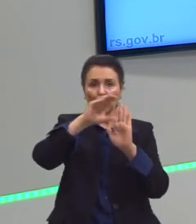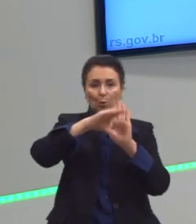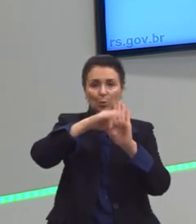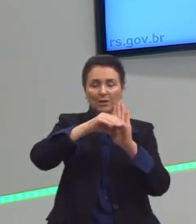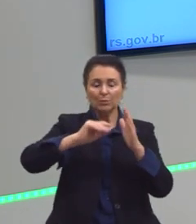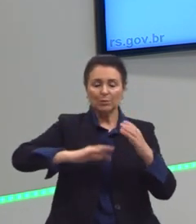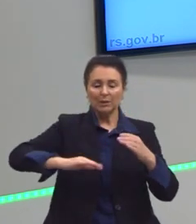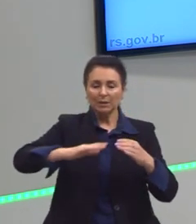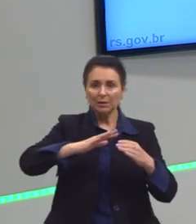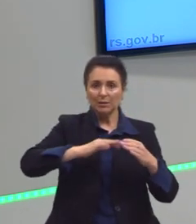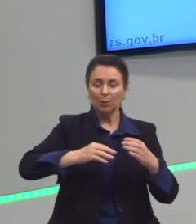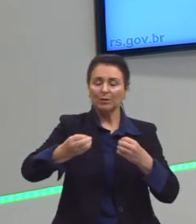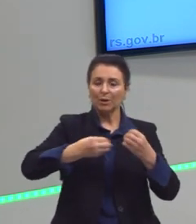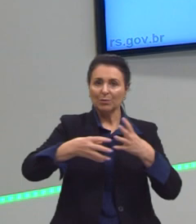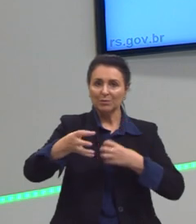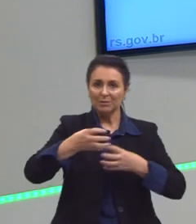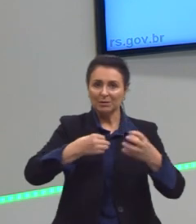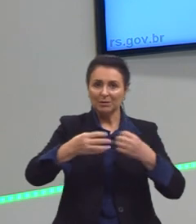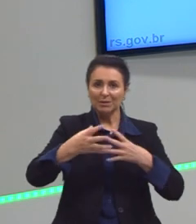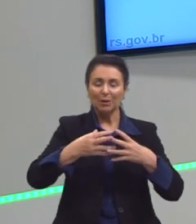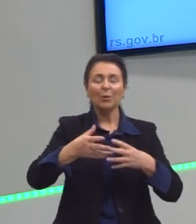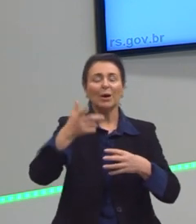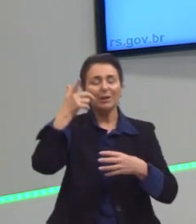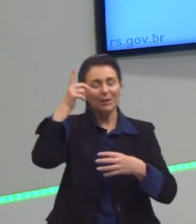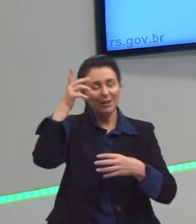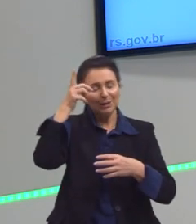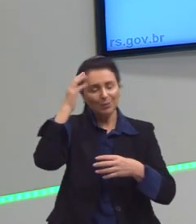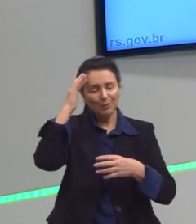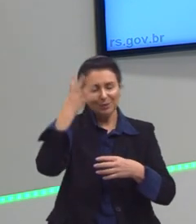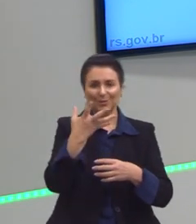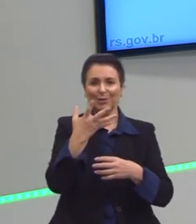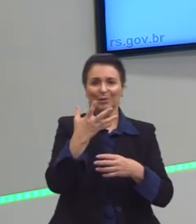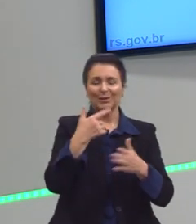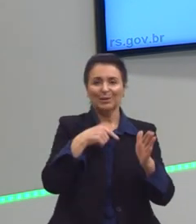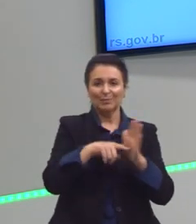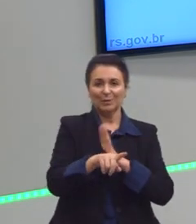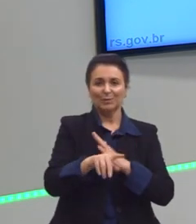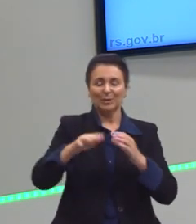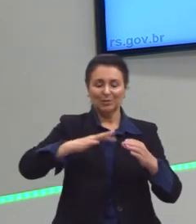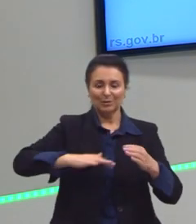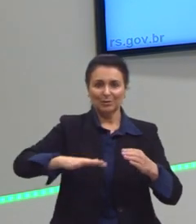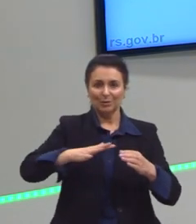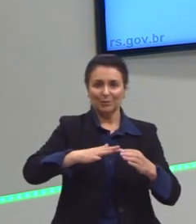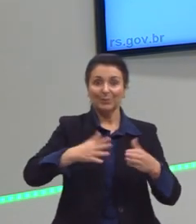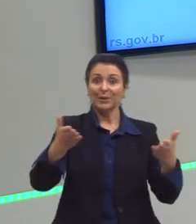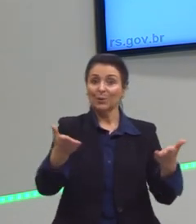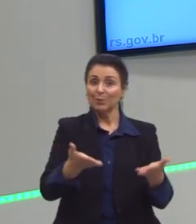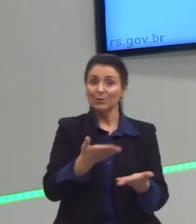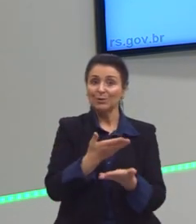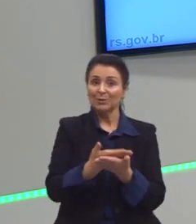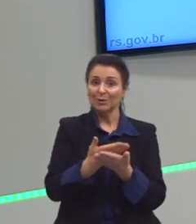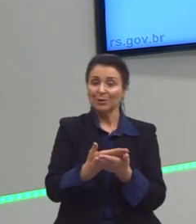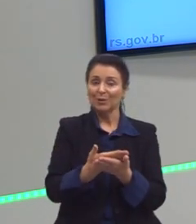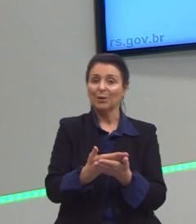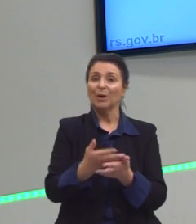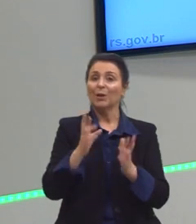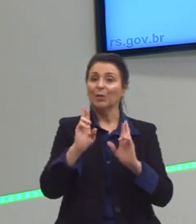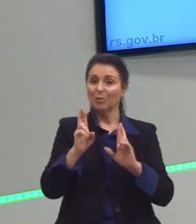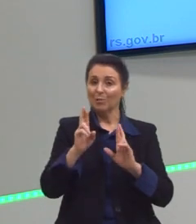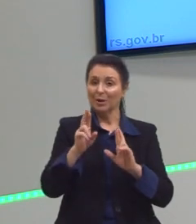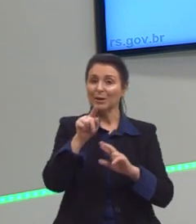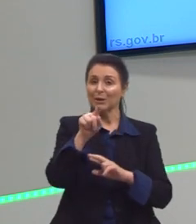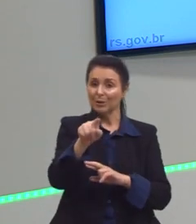soluções e de concentração que consegue resolver todas as questões de soluções. Por hoje era isso, eu espero que tenha de alguma forma